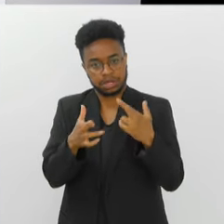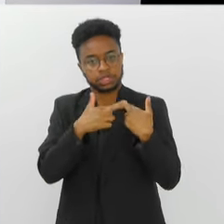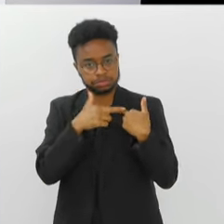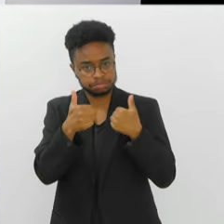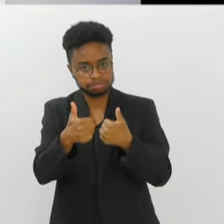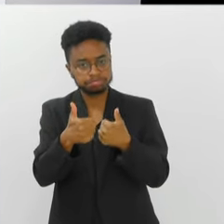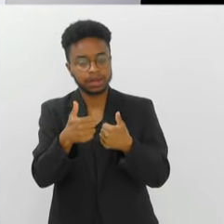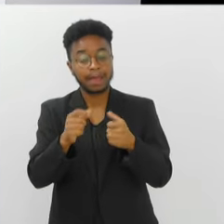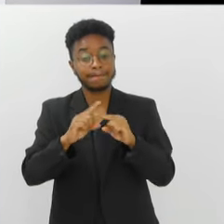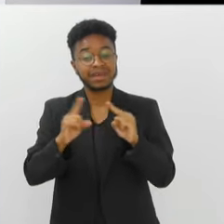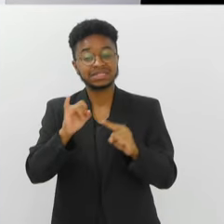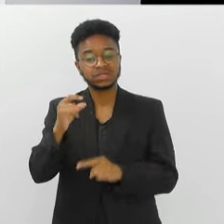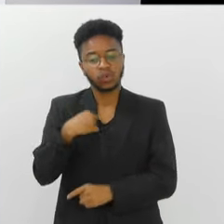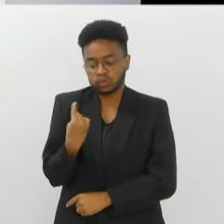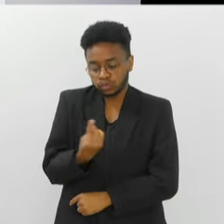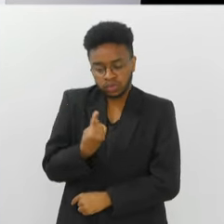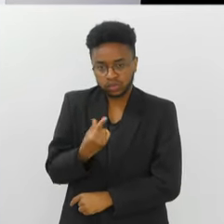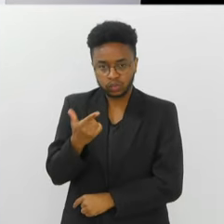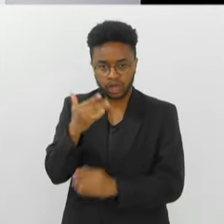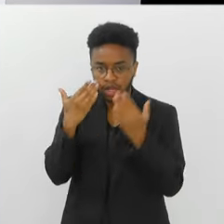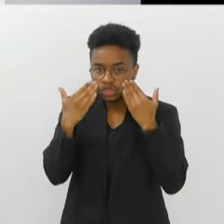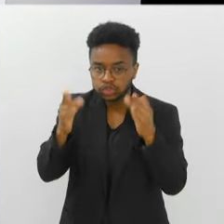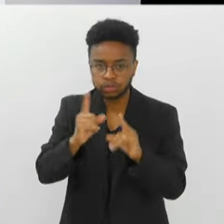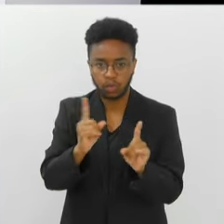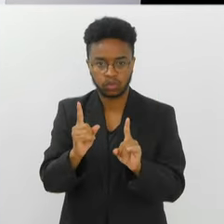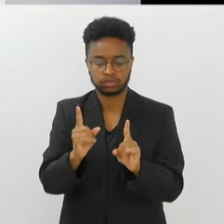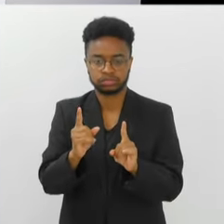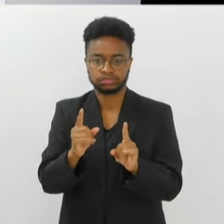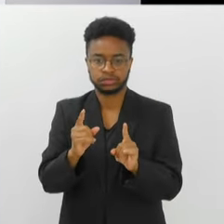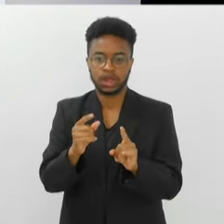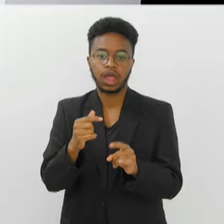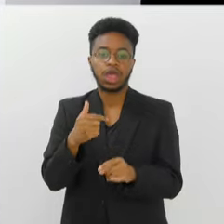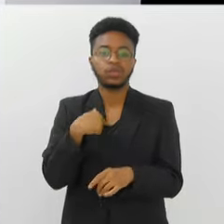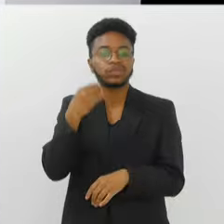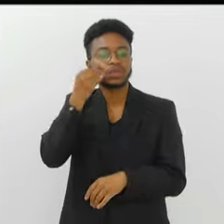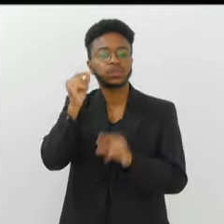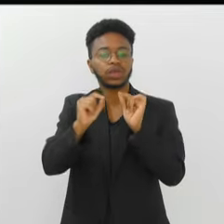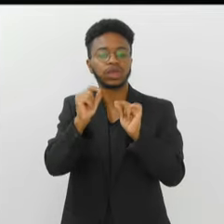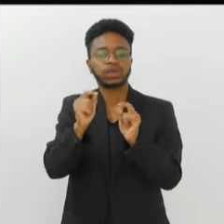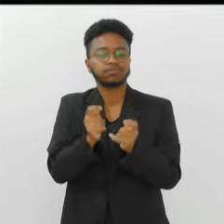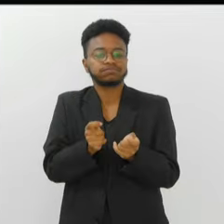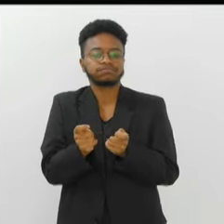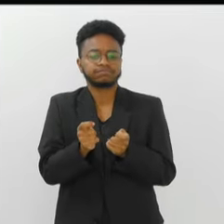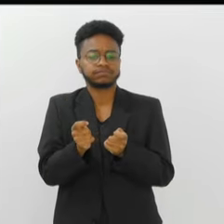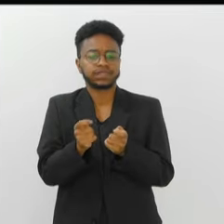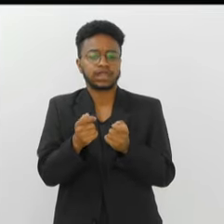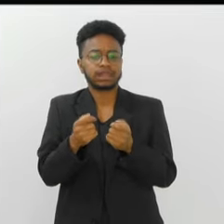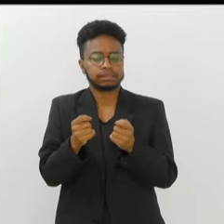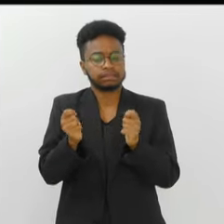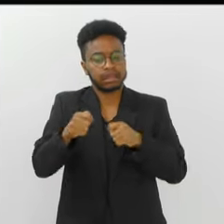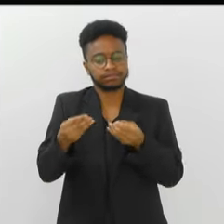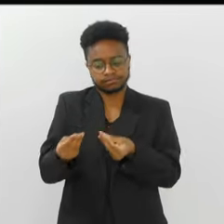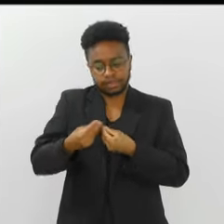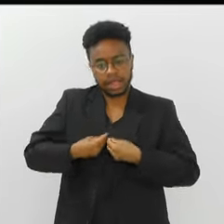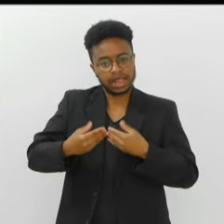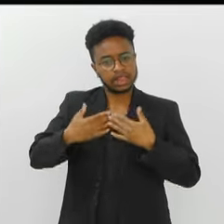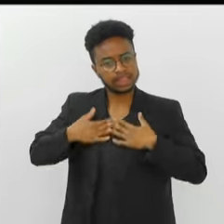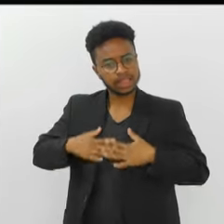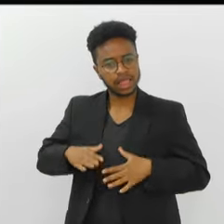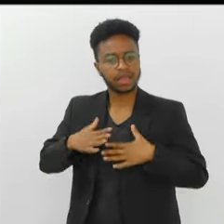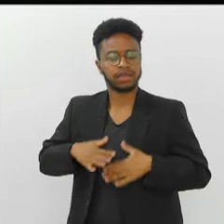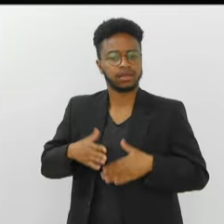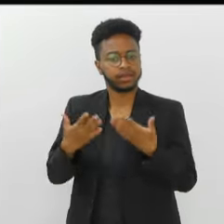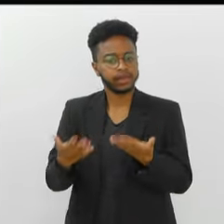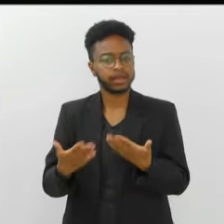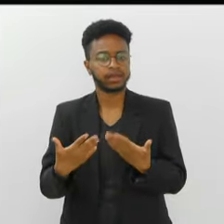a responsabilidade. E quando eu não estou exposto a esse momento público, eu procuro manter o meu